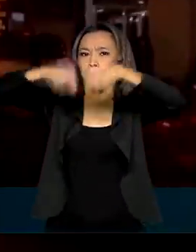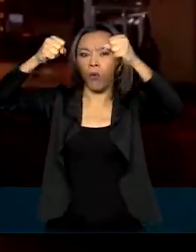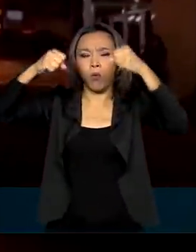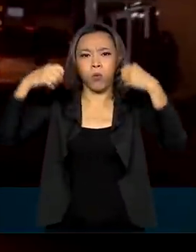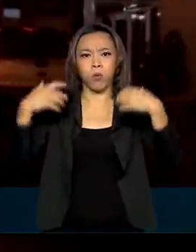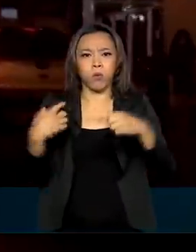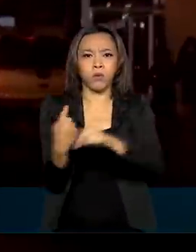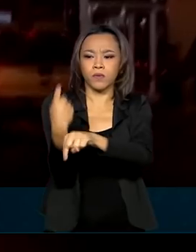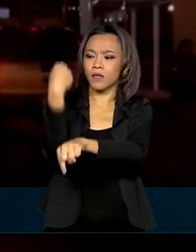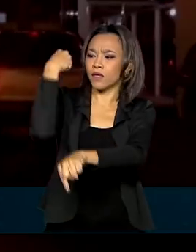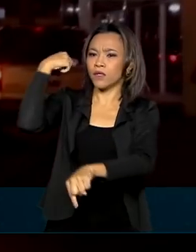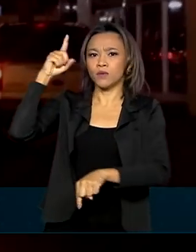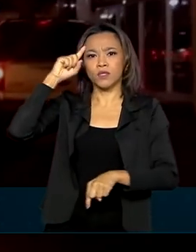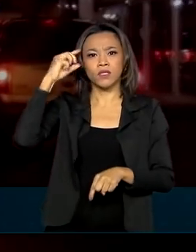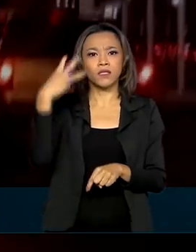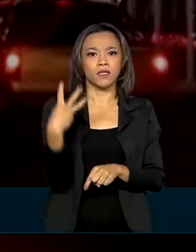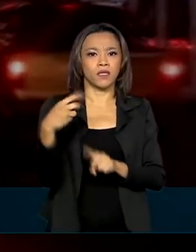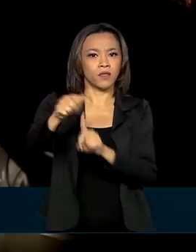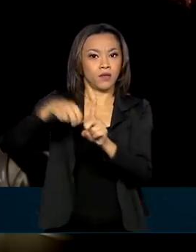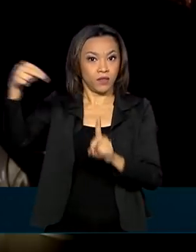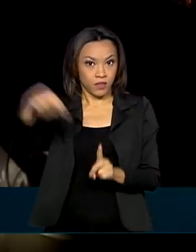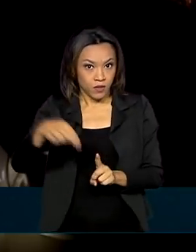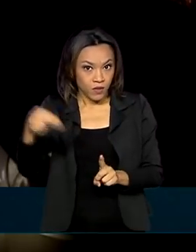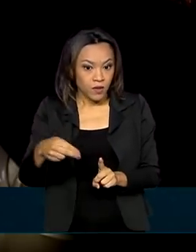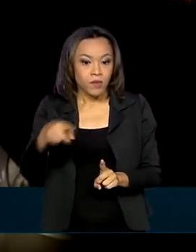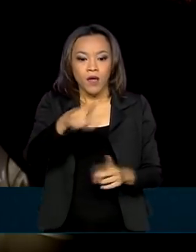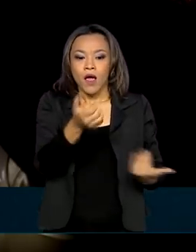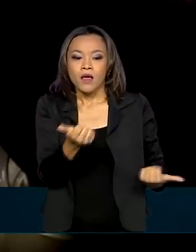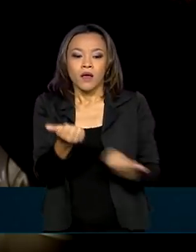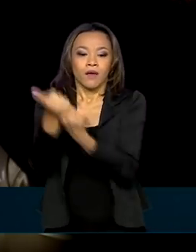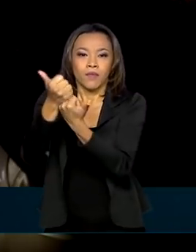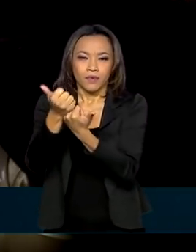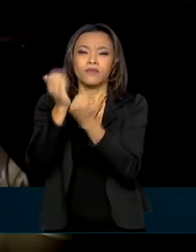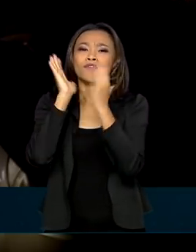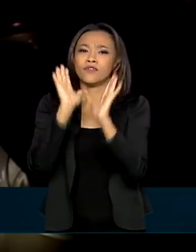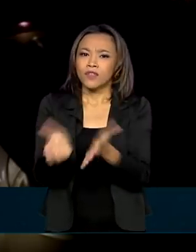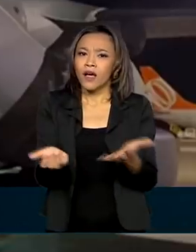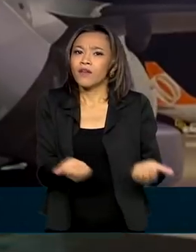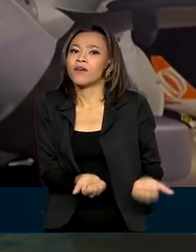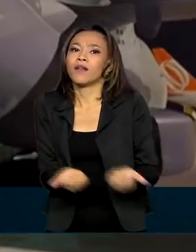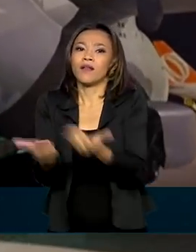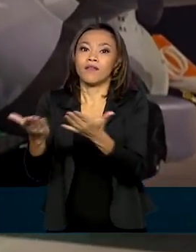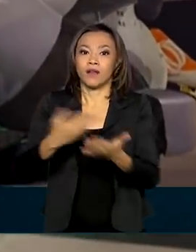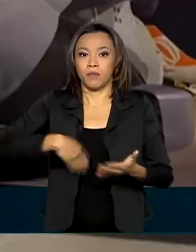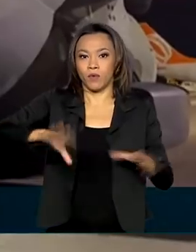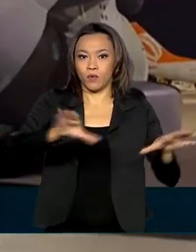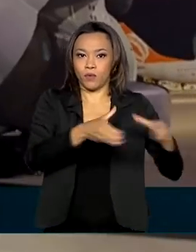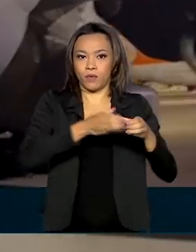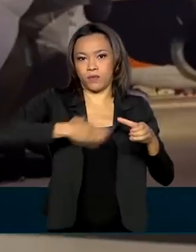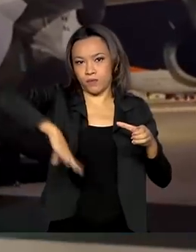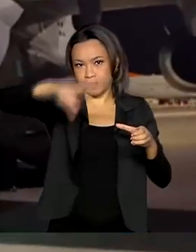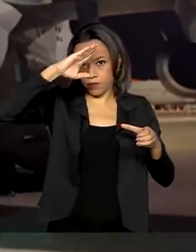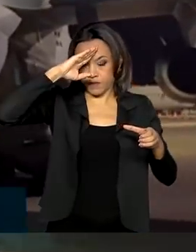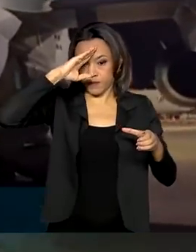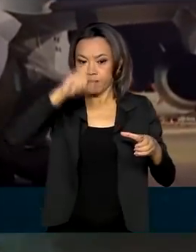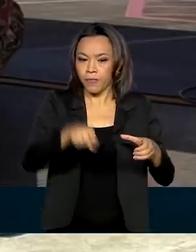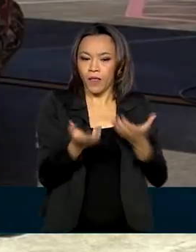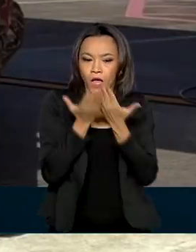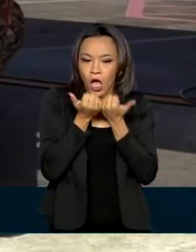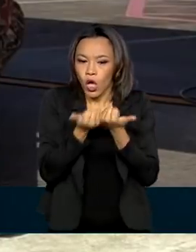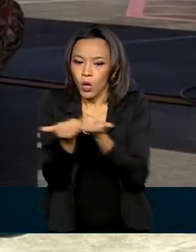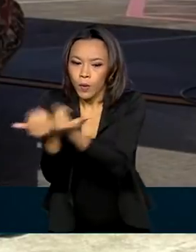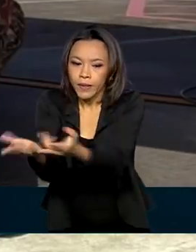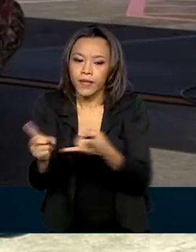desde o dia 3 de novembro. A ajuda foi enviada pelas Forças Armadas. Além de comida